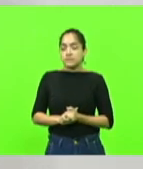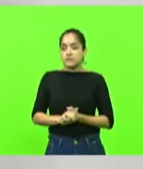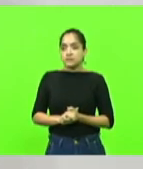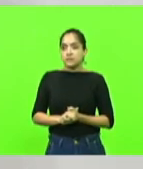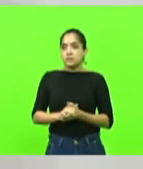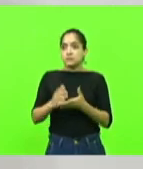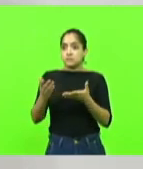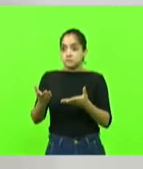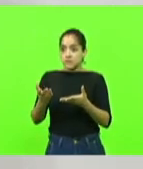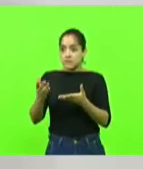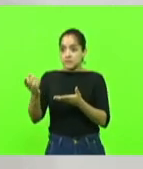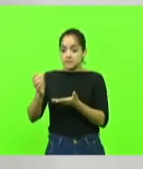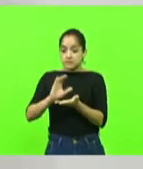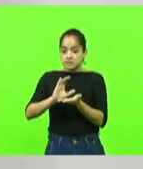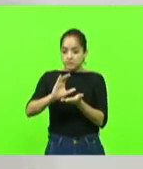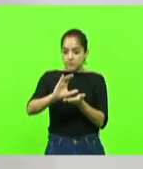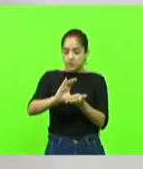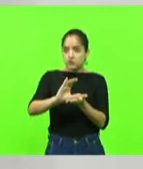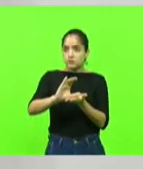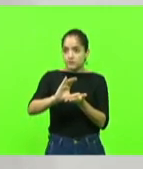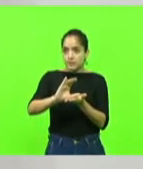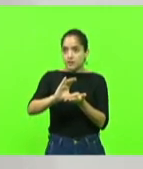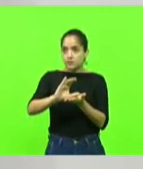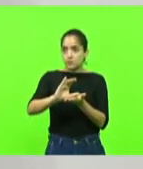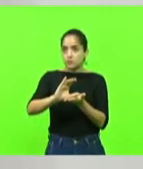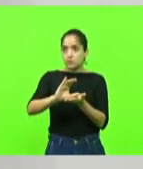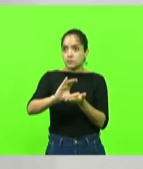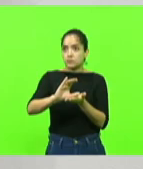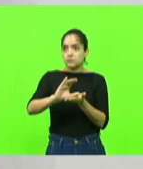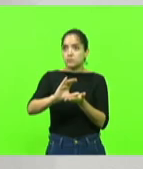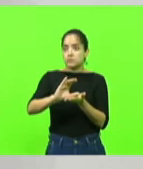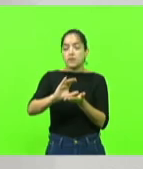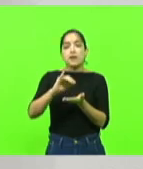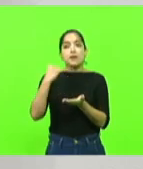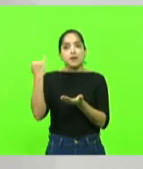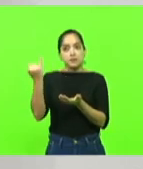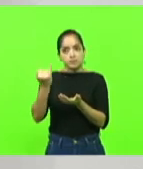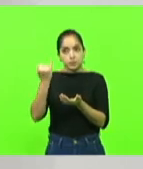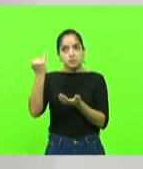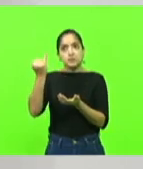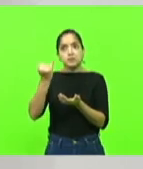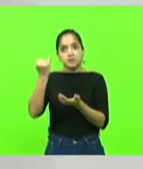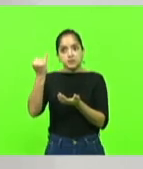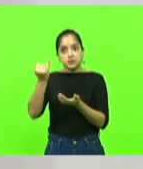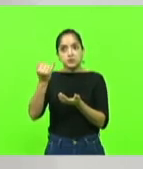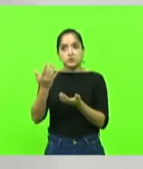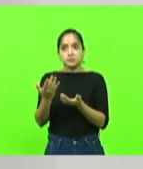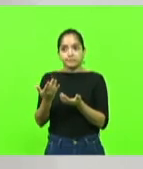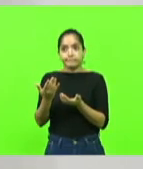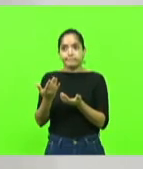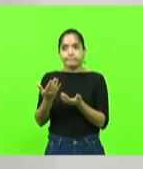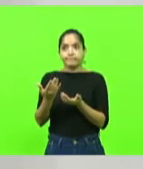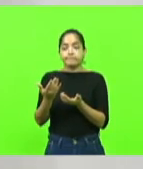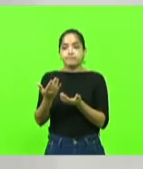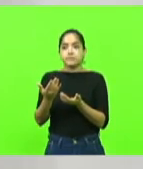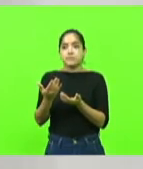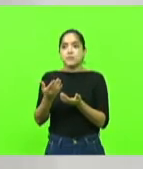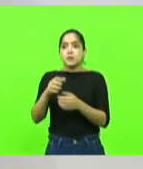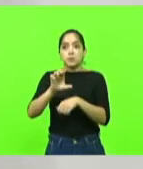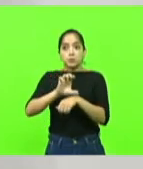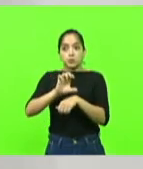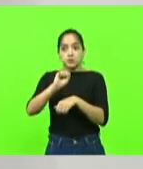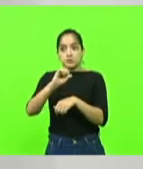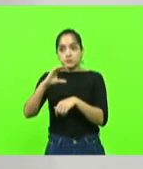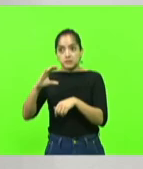Esse investimento que nós fazemos no Estado é muito importante para o funcionamento do Estado de Santa Catarina. Santa